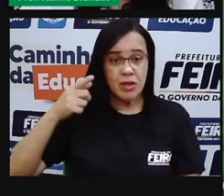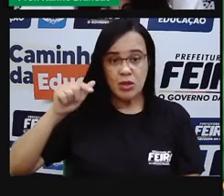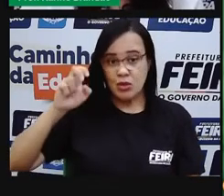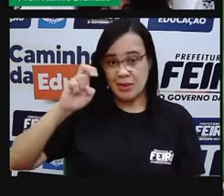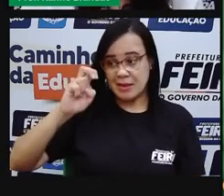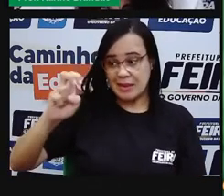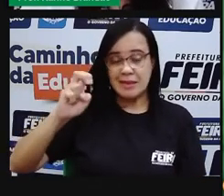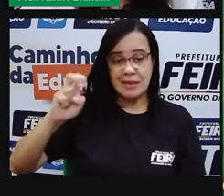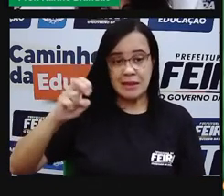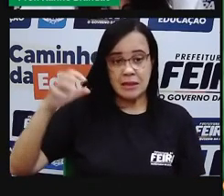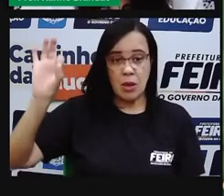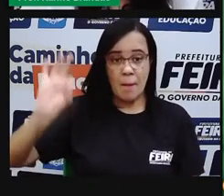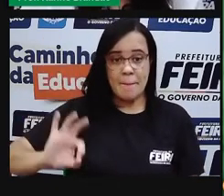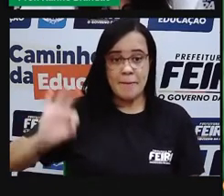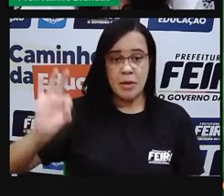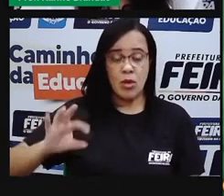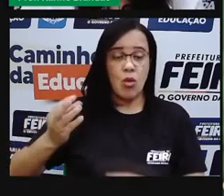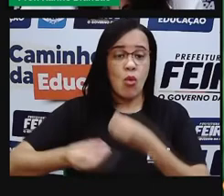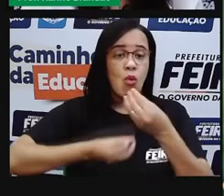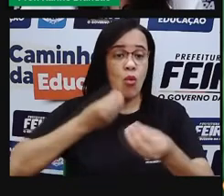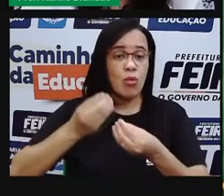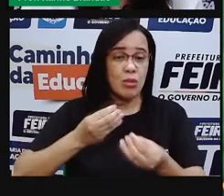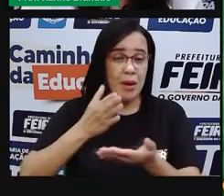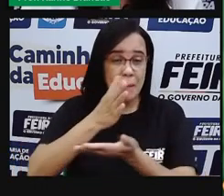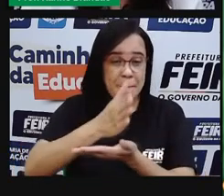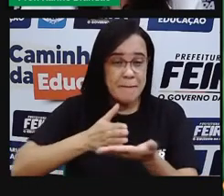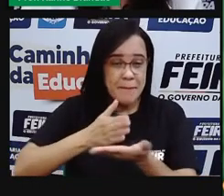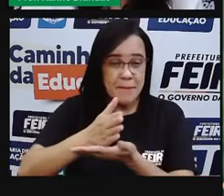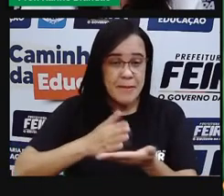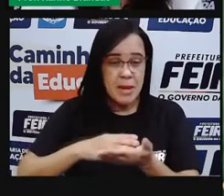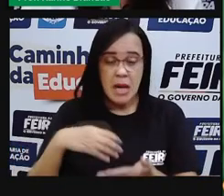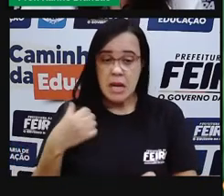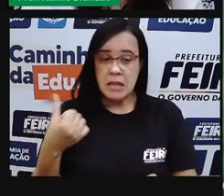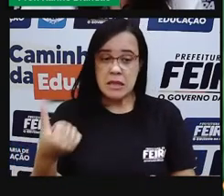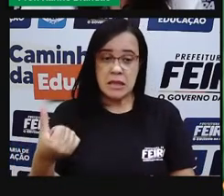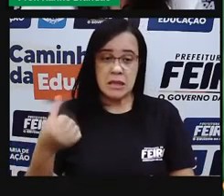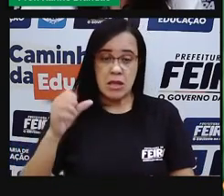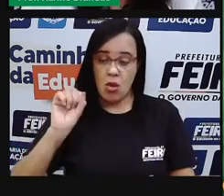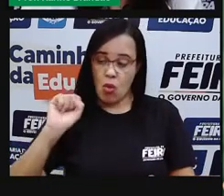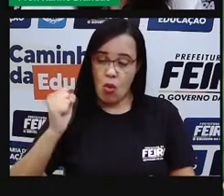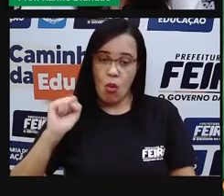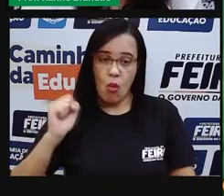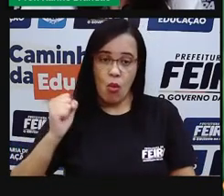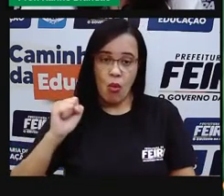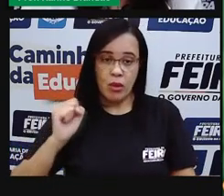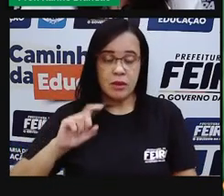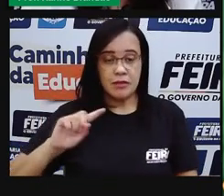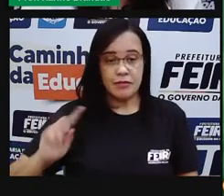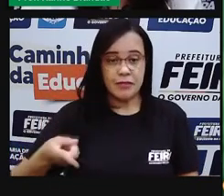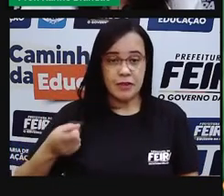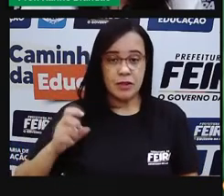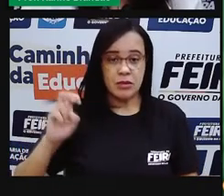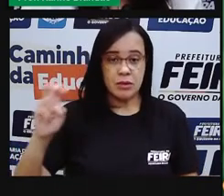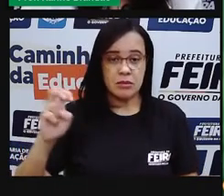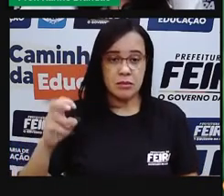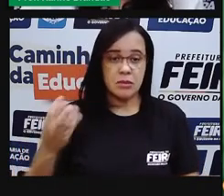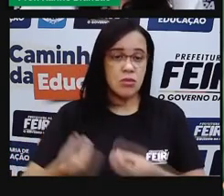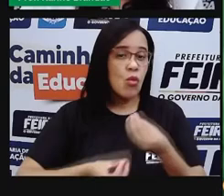mais da metade, 68,9% dessa água doce, está em que forma?